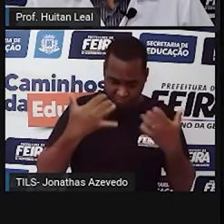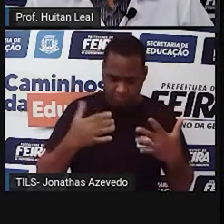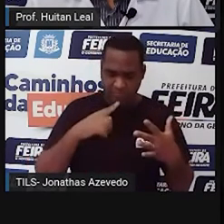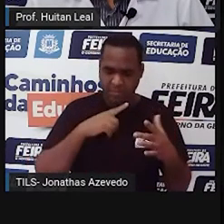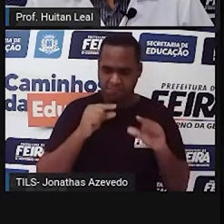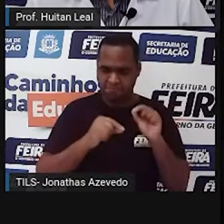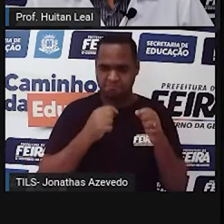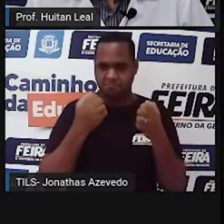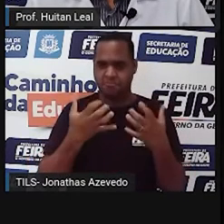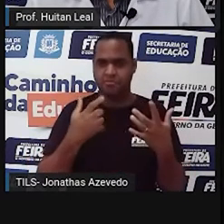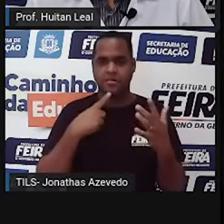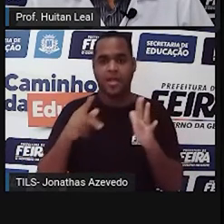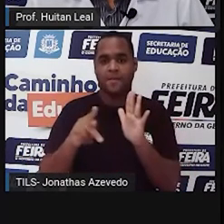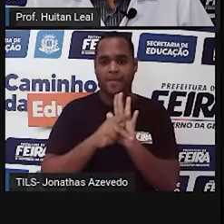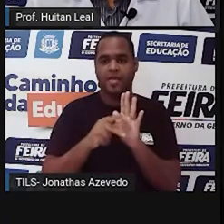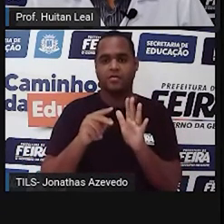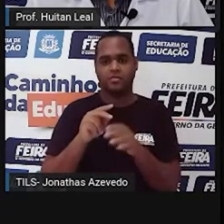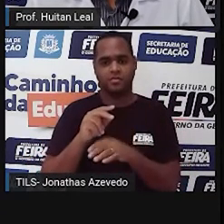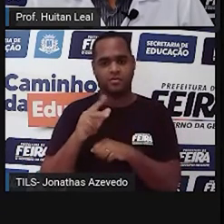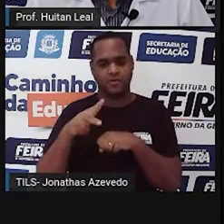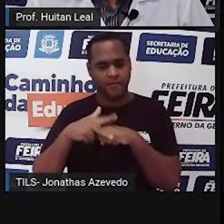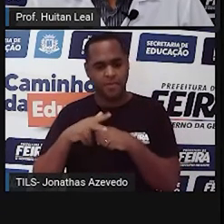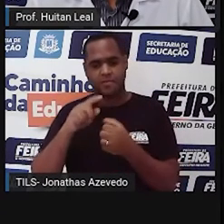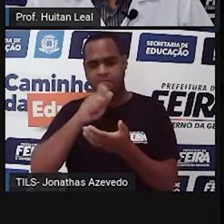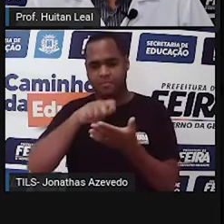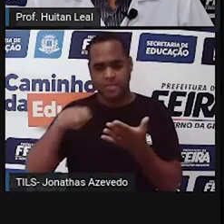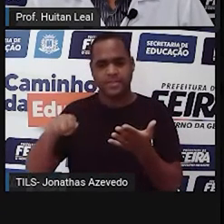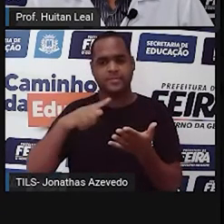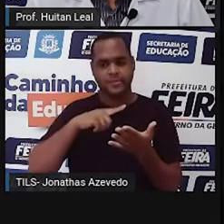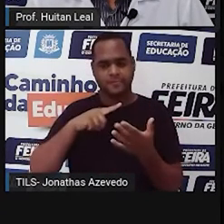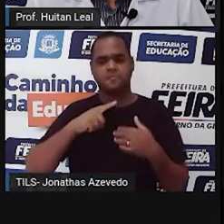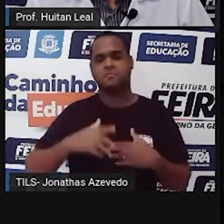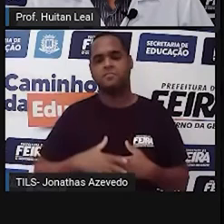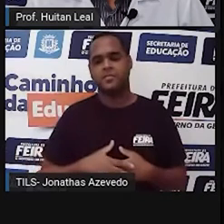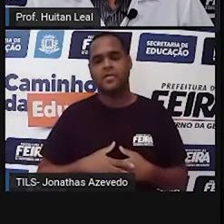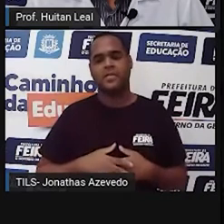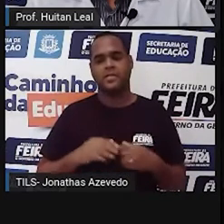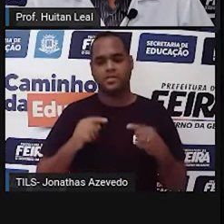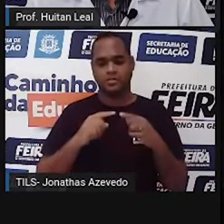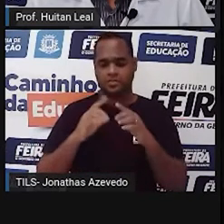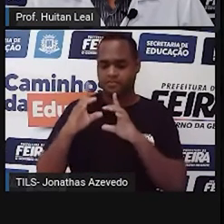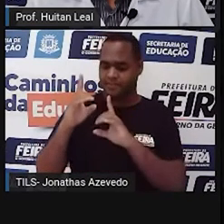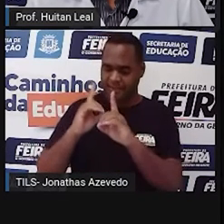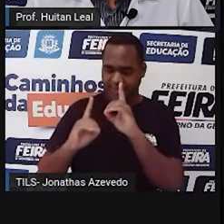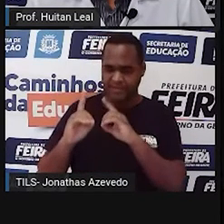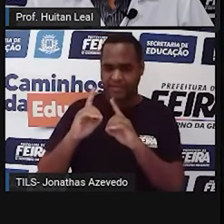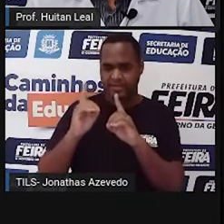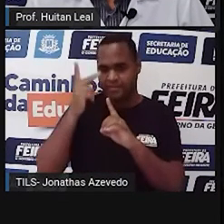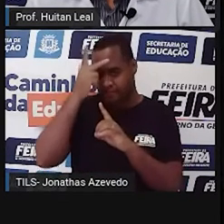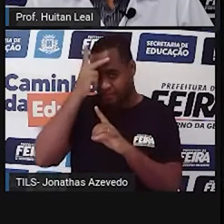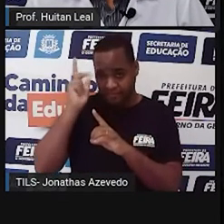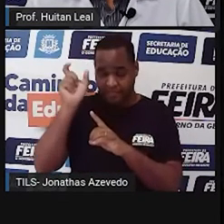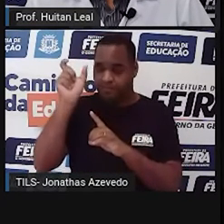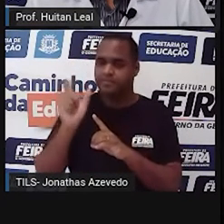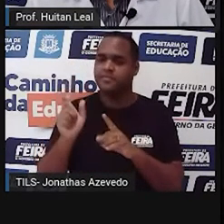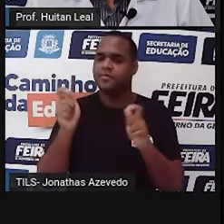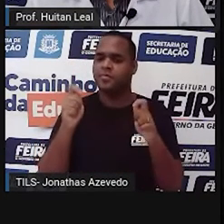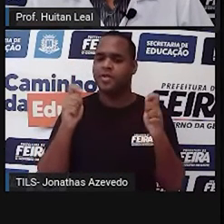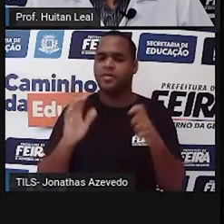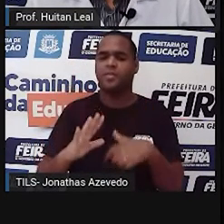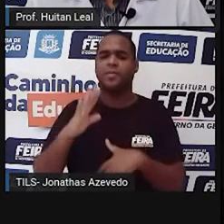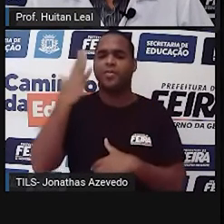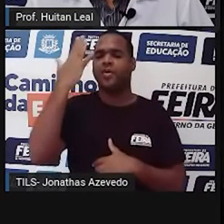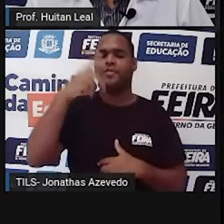ela tem sua parte verbal, sua parte escrita, que são os diálogos entre os personagens. E o que acontece?